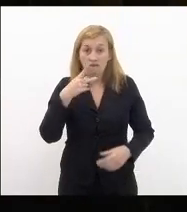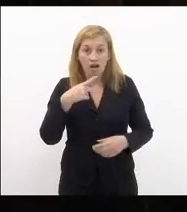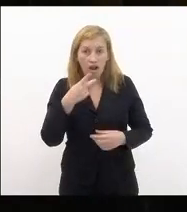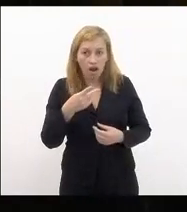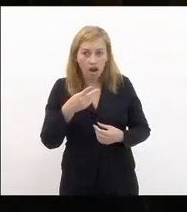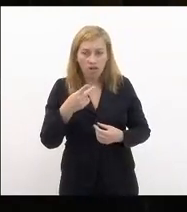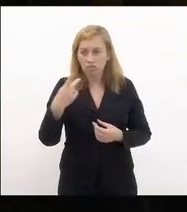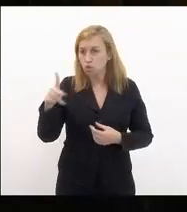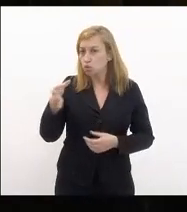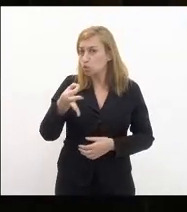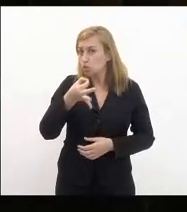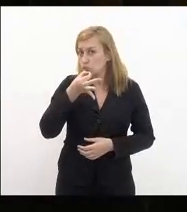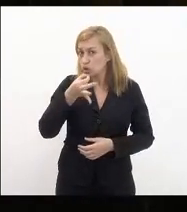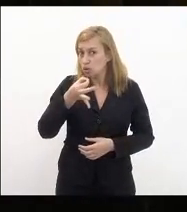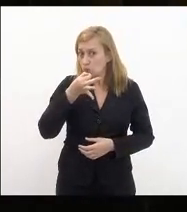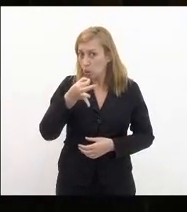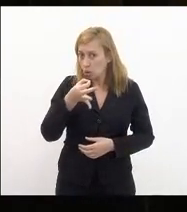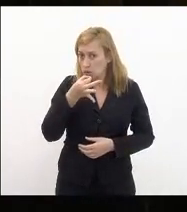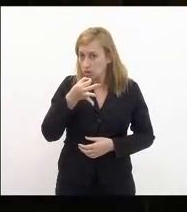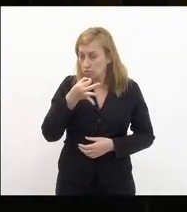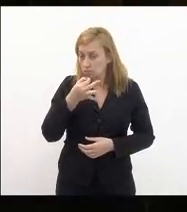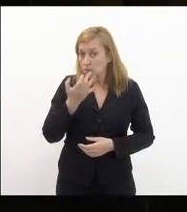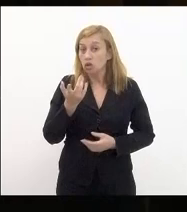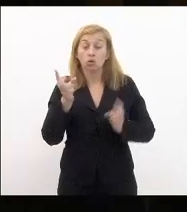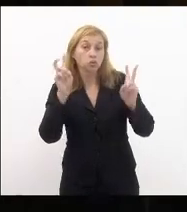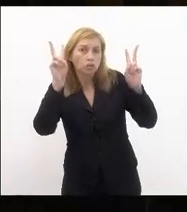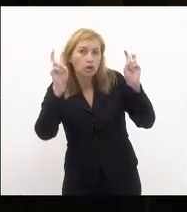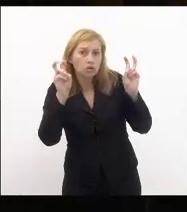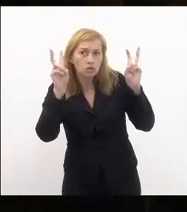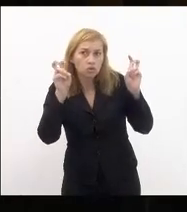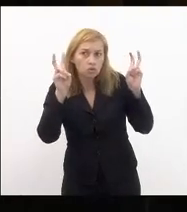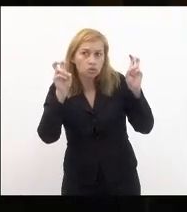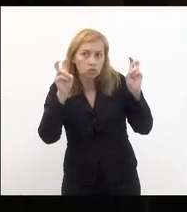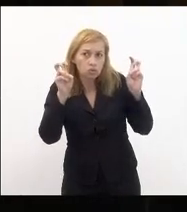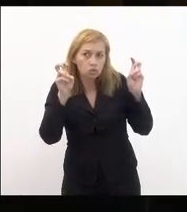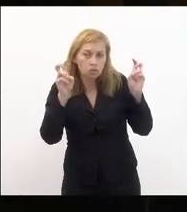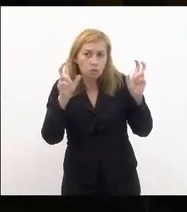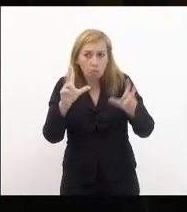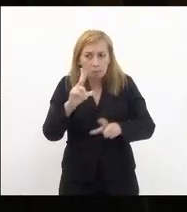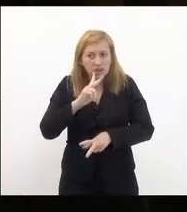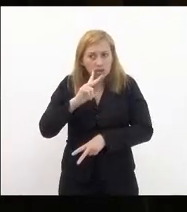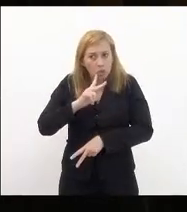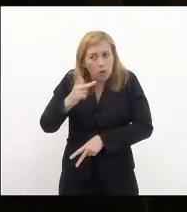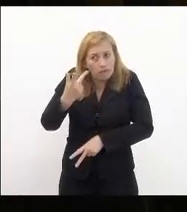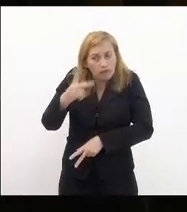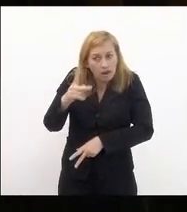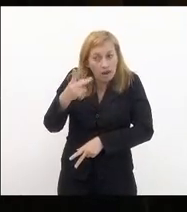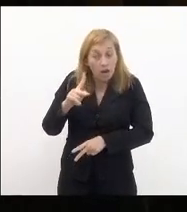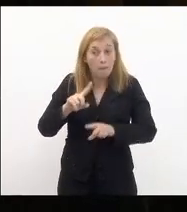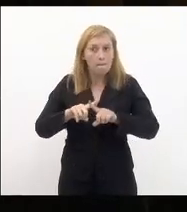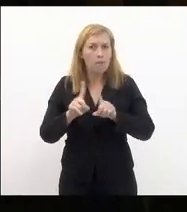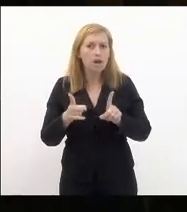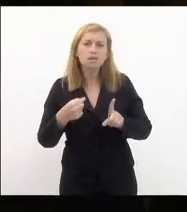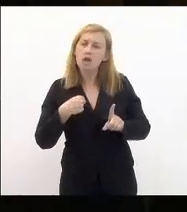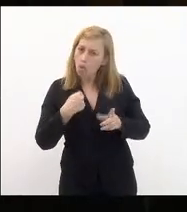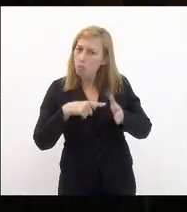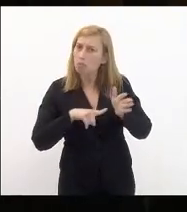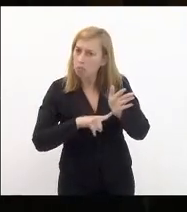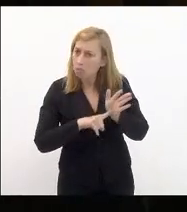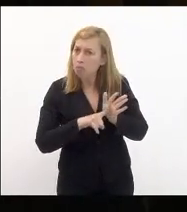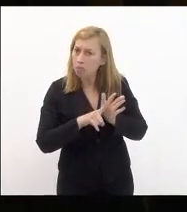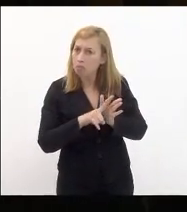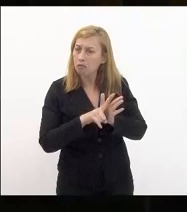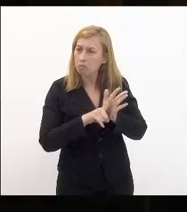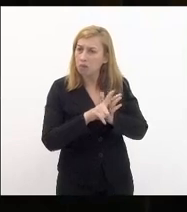as suas opiniões e sobre as questões de caráter pessoal porém eu ressaltei que o